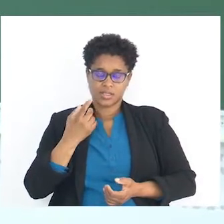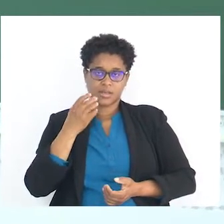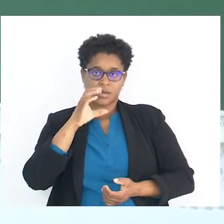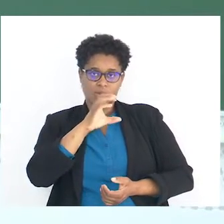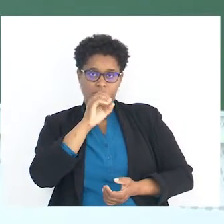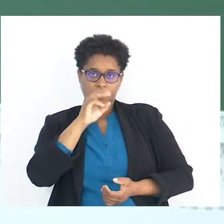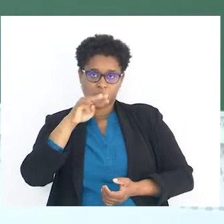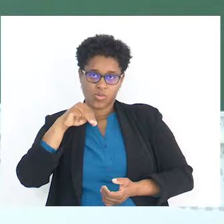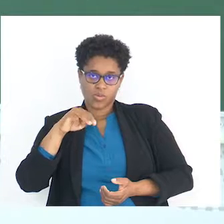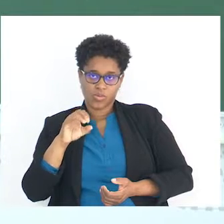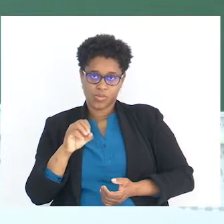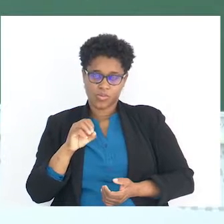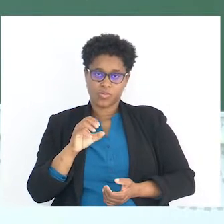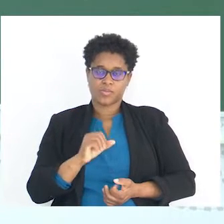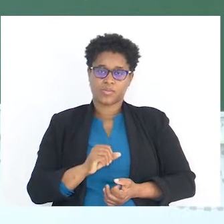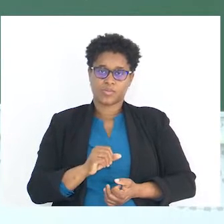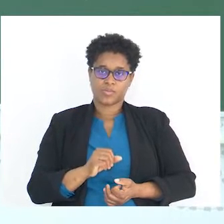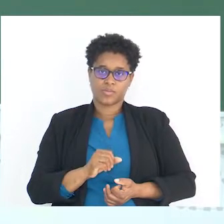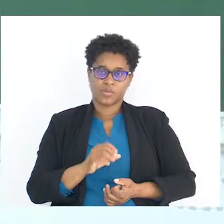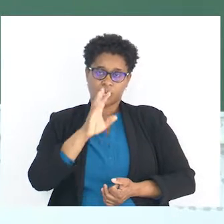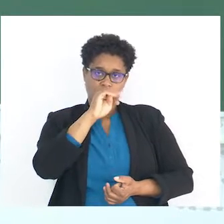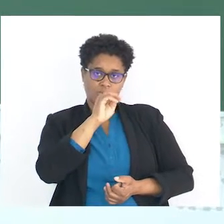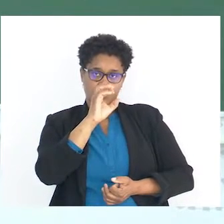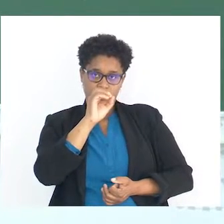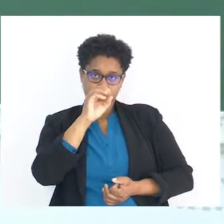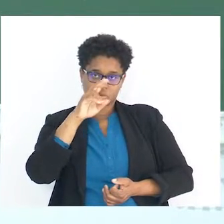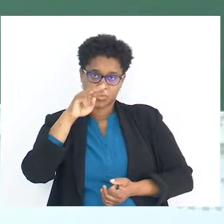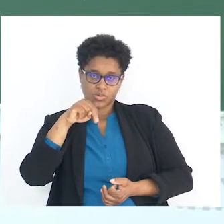Como o sono.